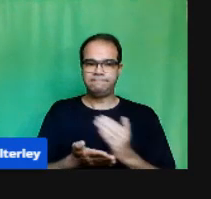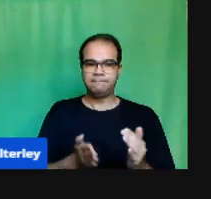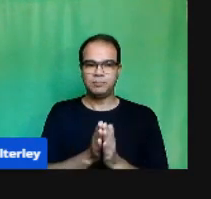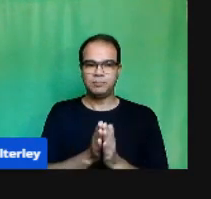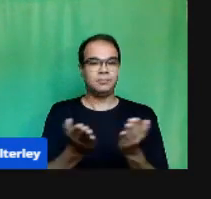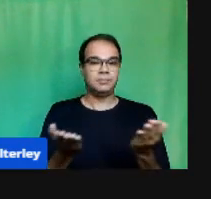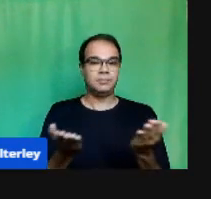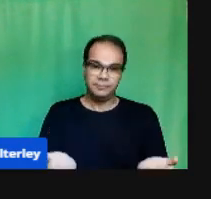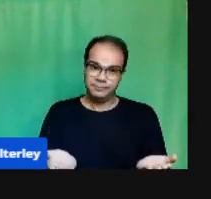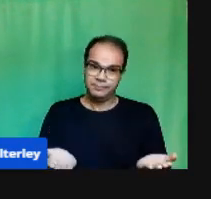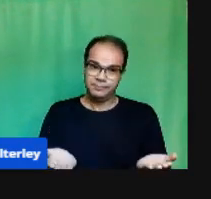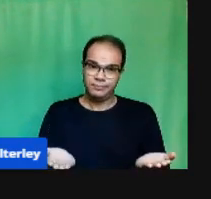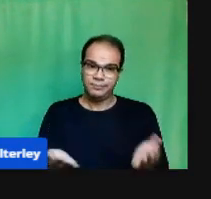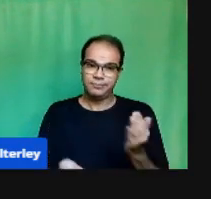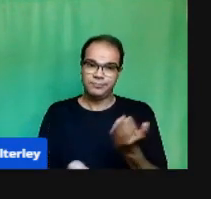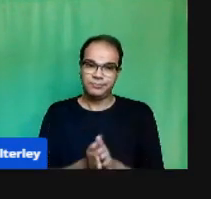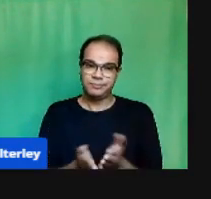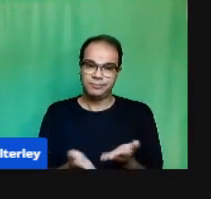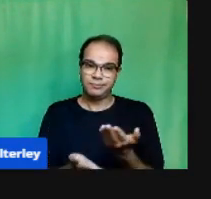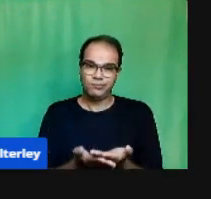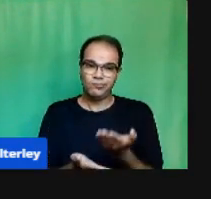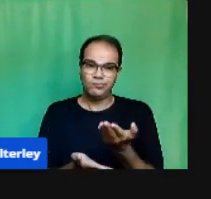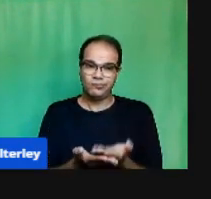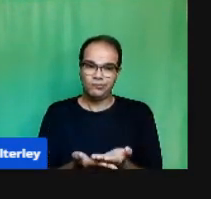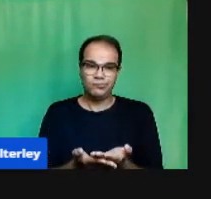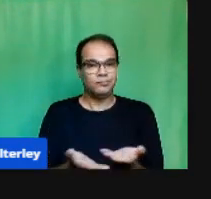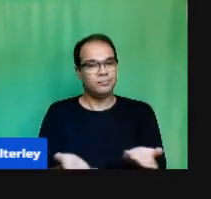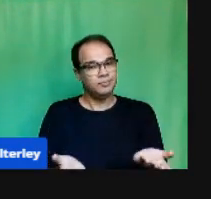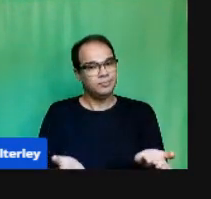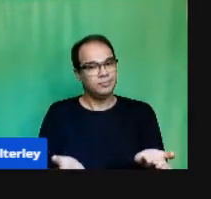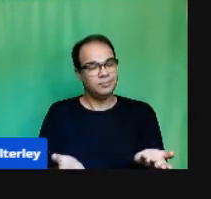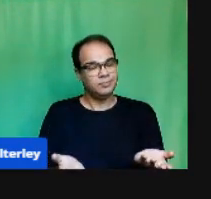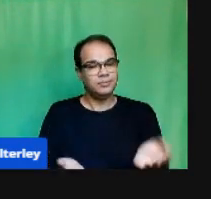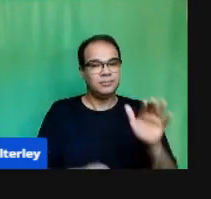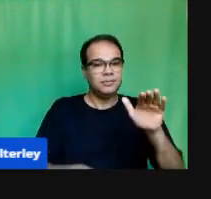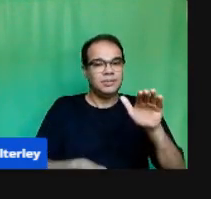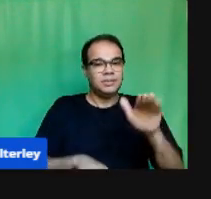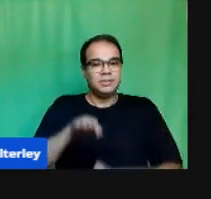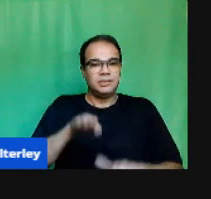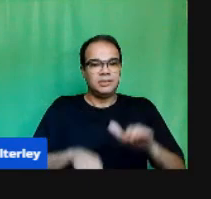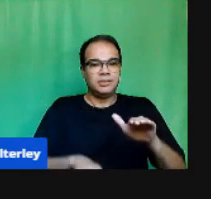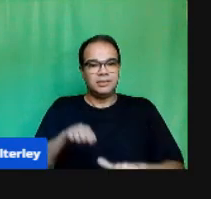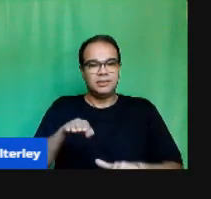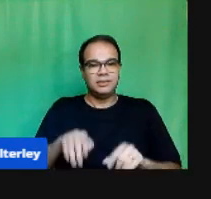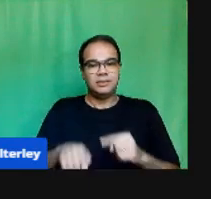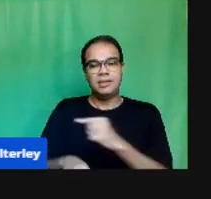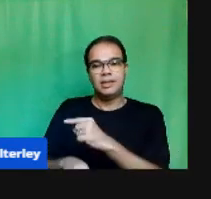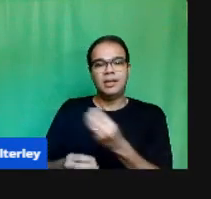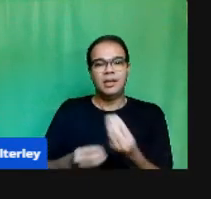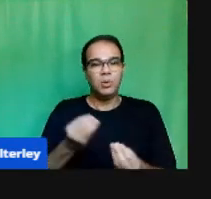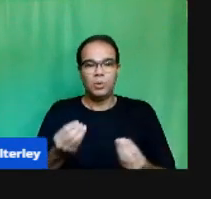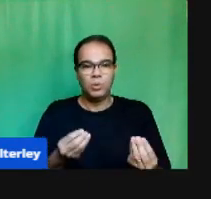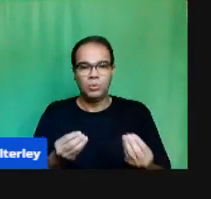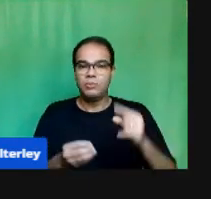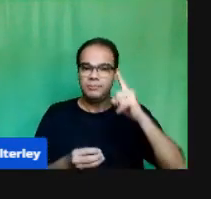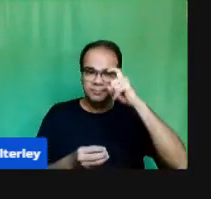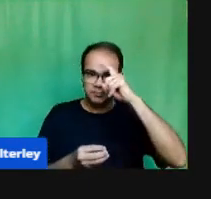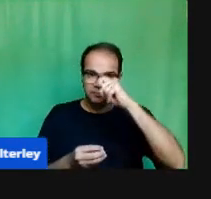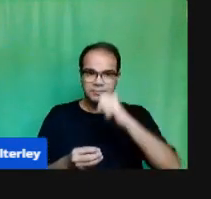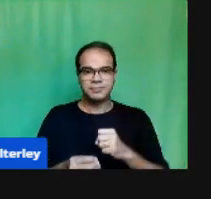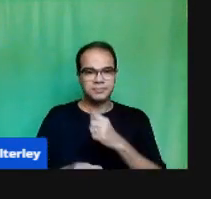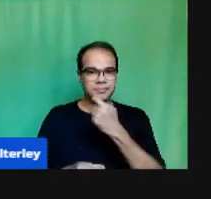apoio dos recursos Tecnológicos E realizar A apresentação Autodirigida Então temos que pensar